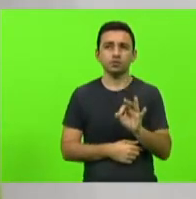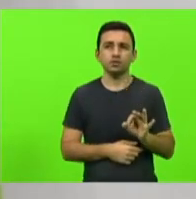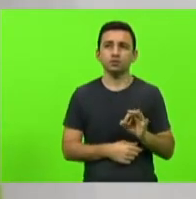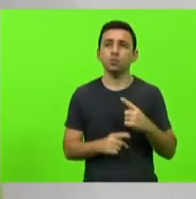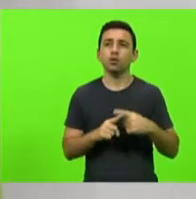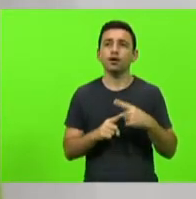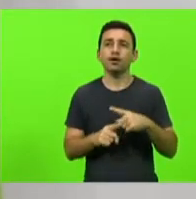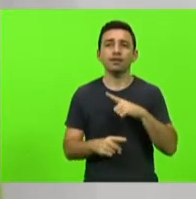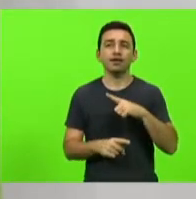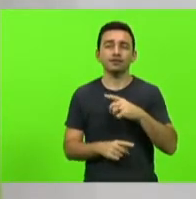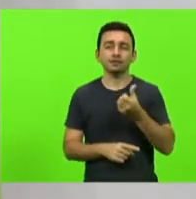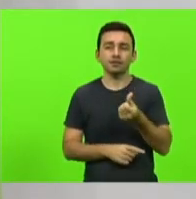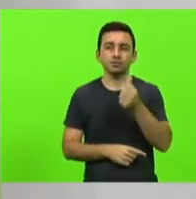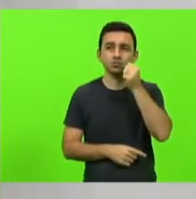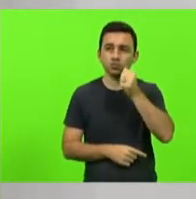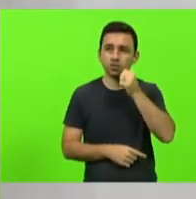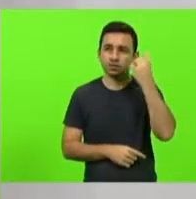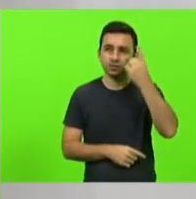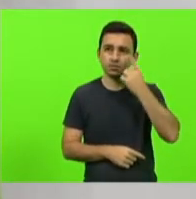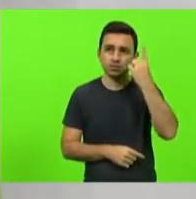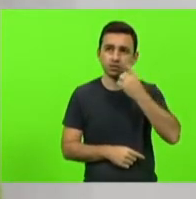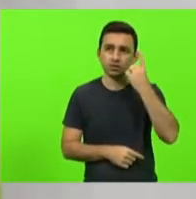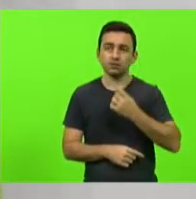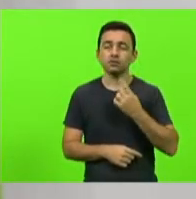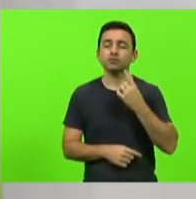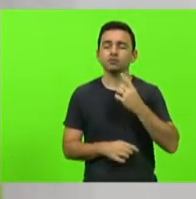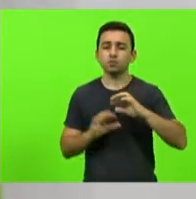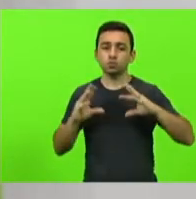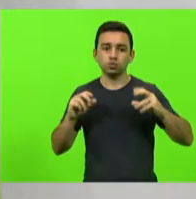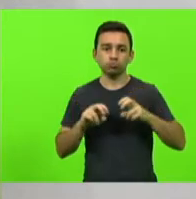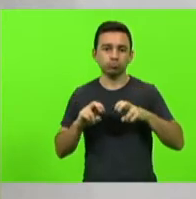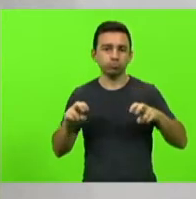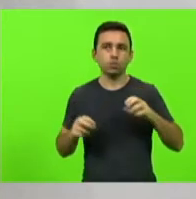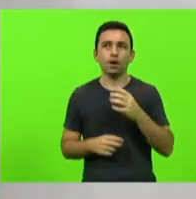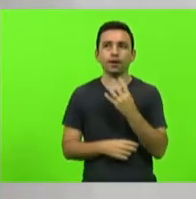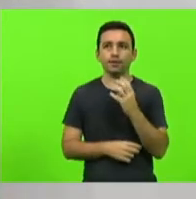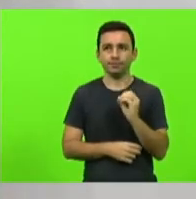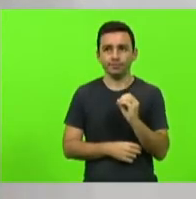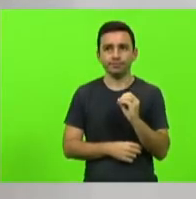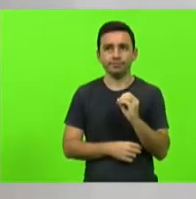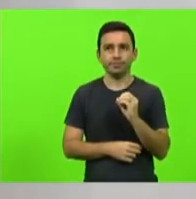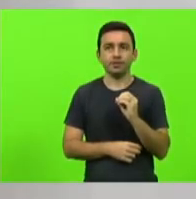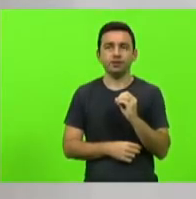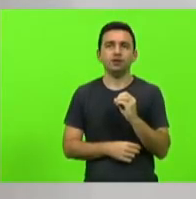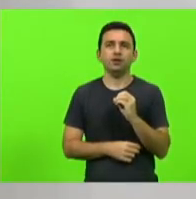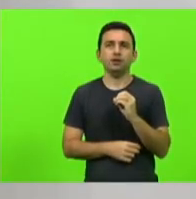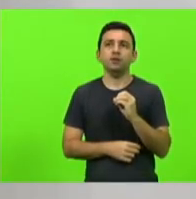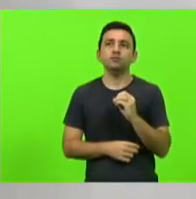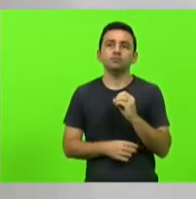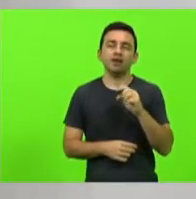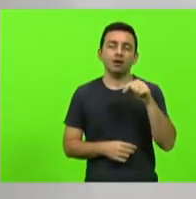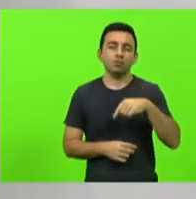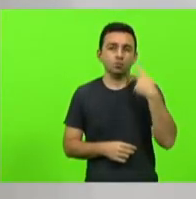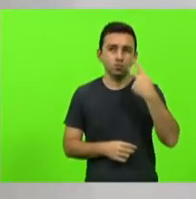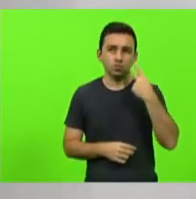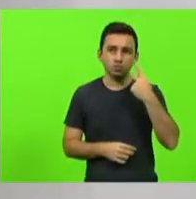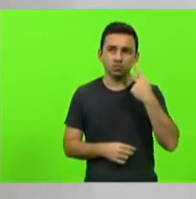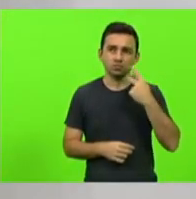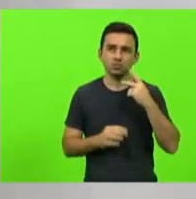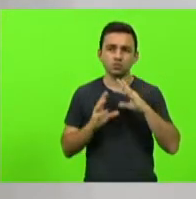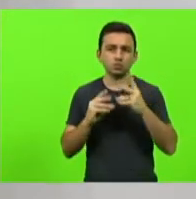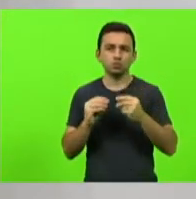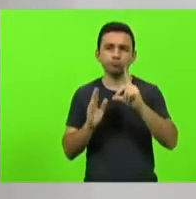seis deputadas em 40 cadeiras o número relevante que a política possui uma baixa